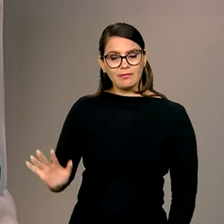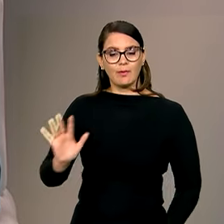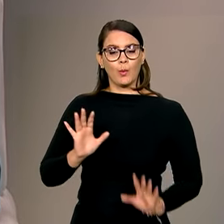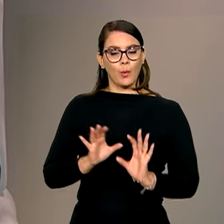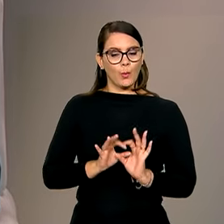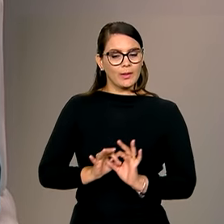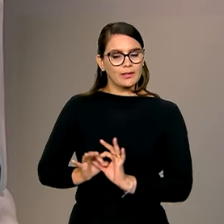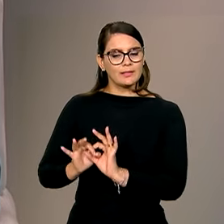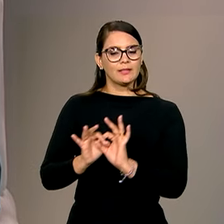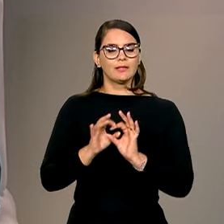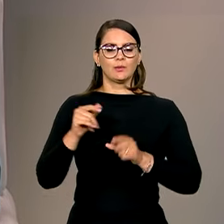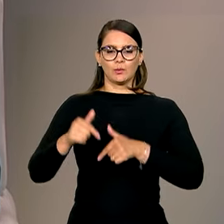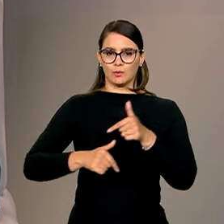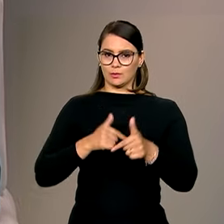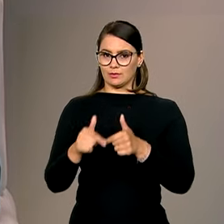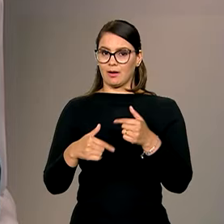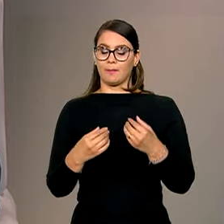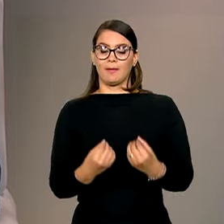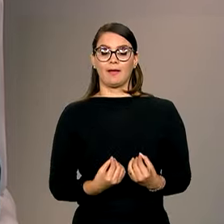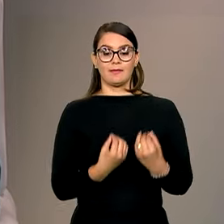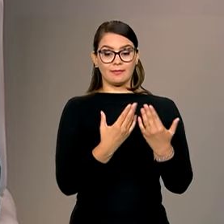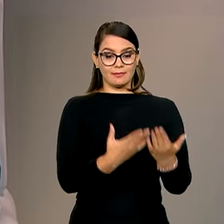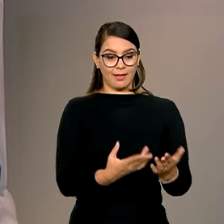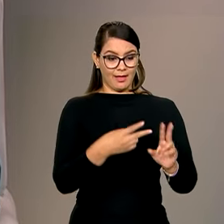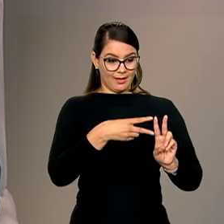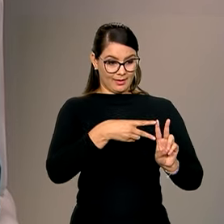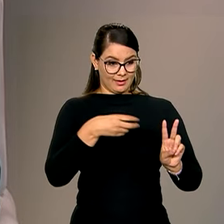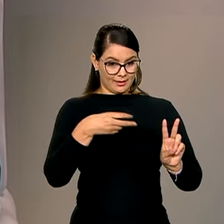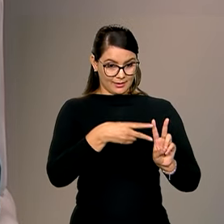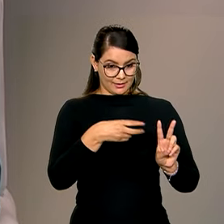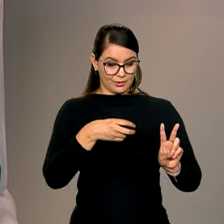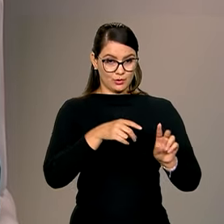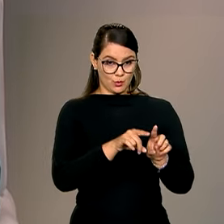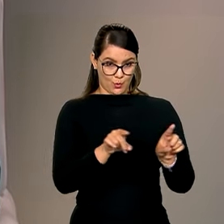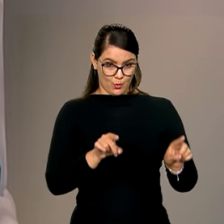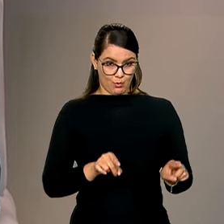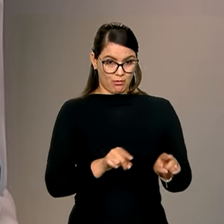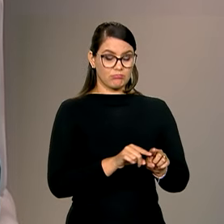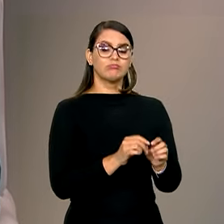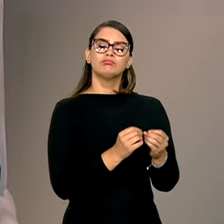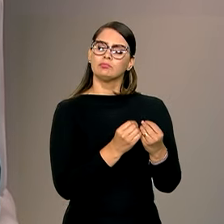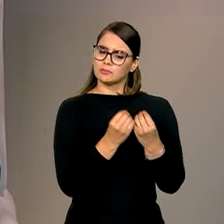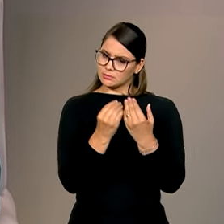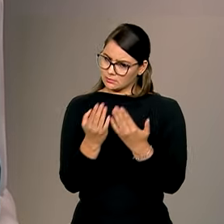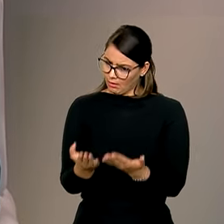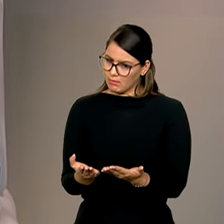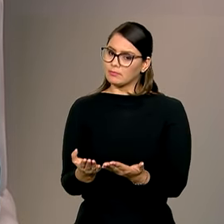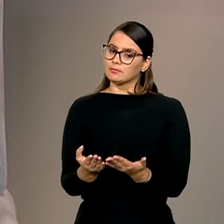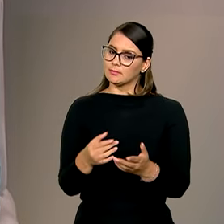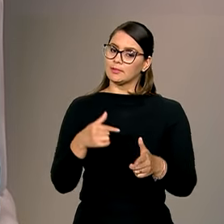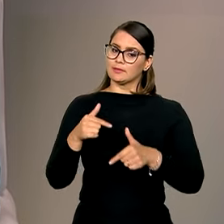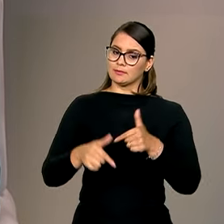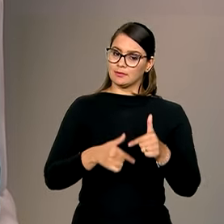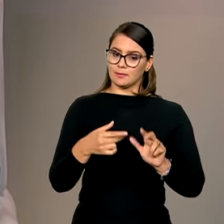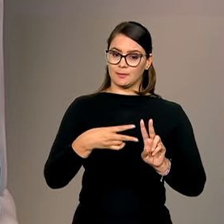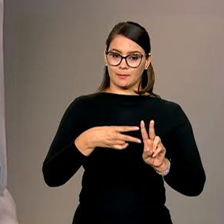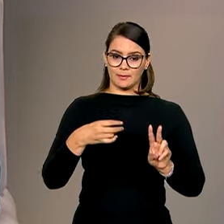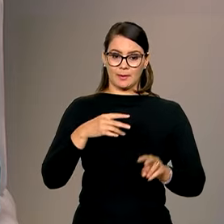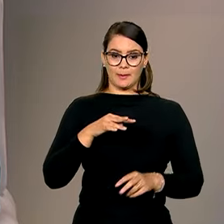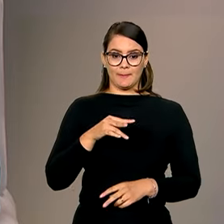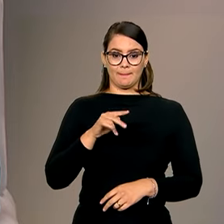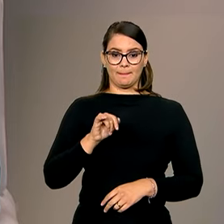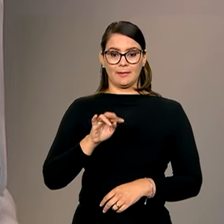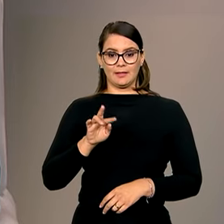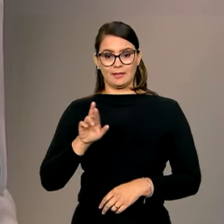no trabalho de devolver aos indígenas o seu território. Nós estamos trabalhando agora na terra indígena Piterewa